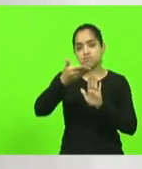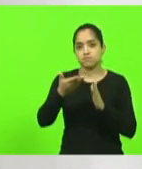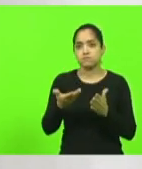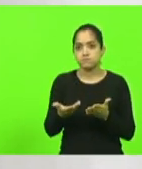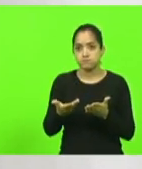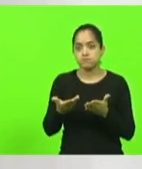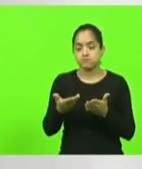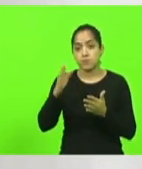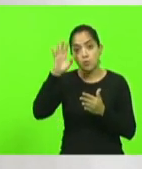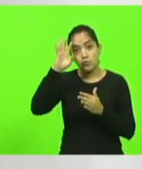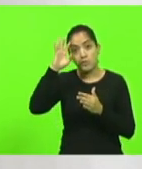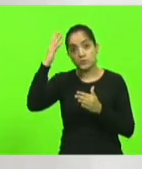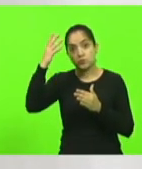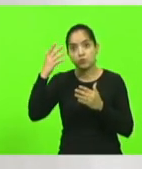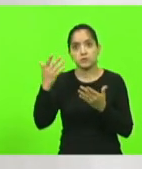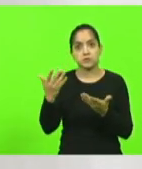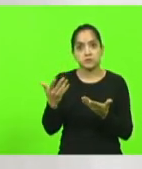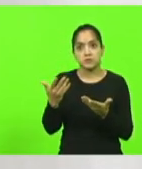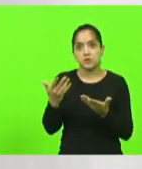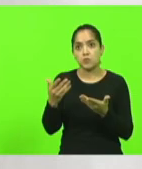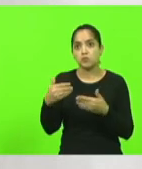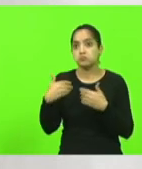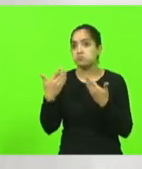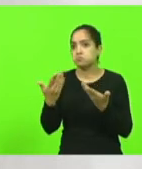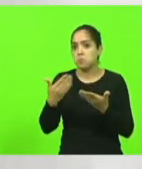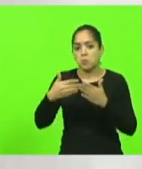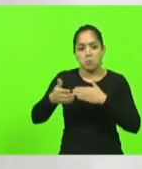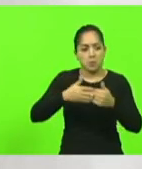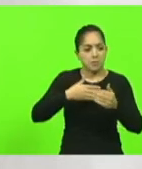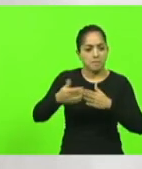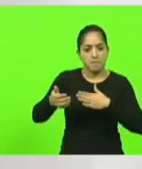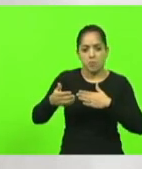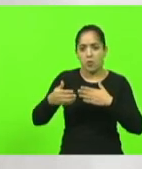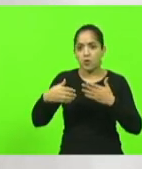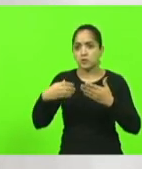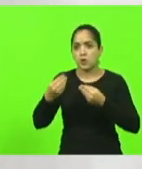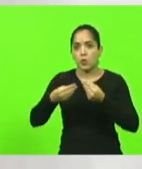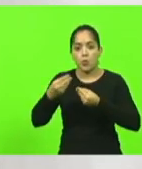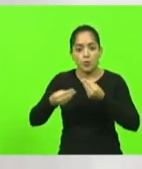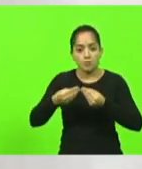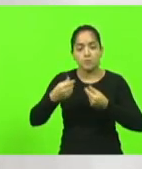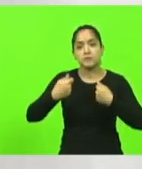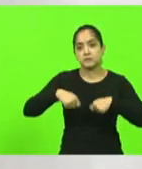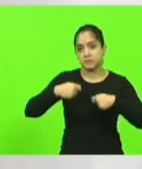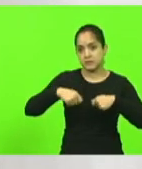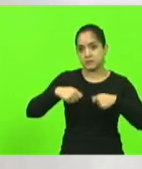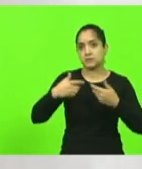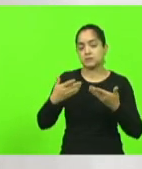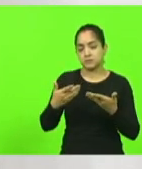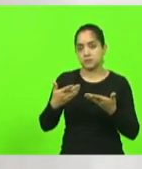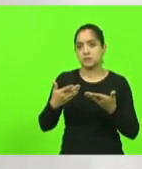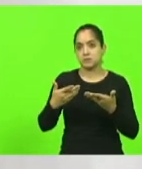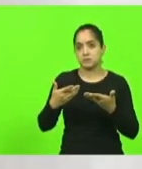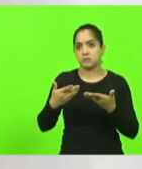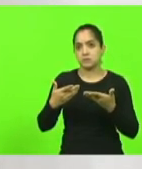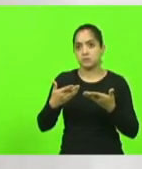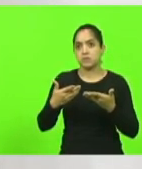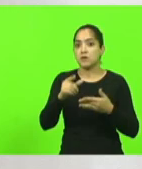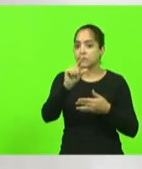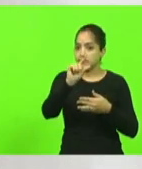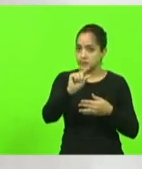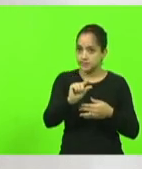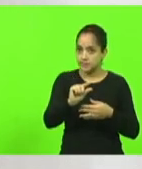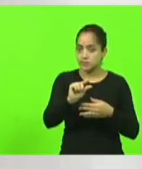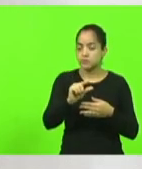Alguma solução, não importa de onde venha a solução, mas ela tem que vir e esse preço vai ter que baixar.